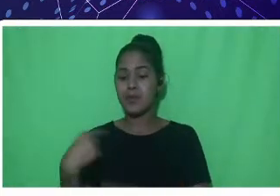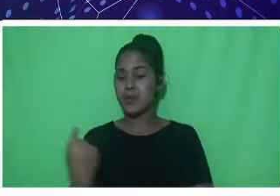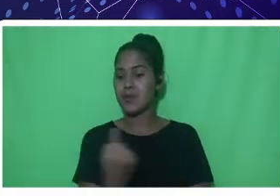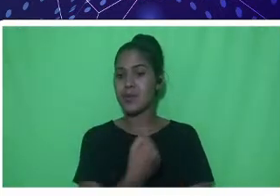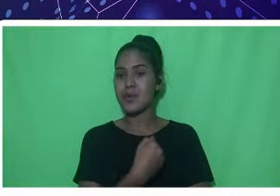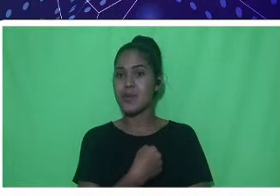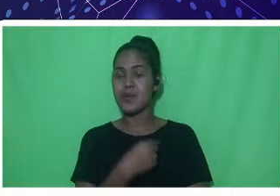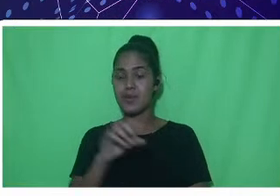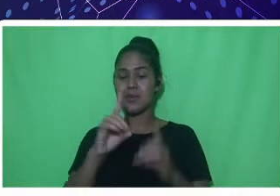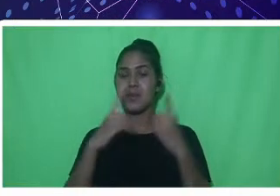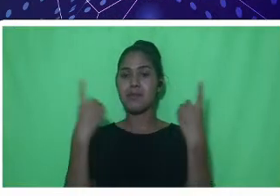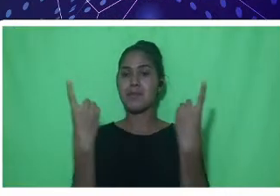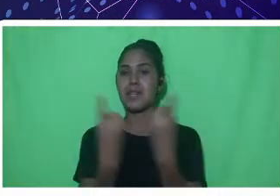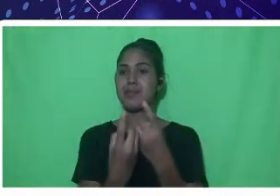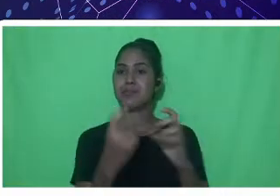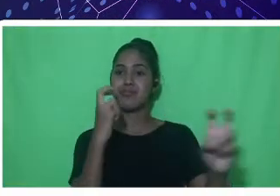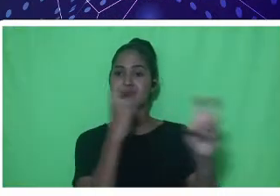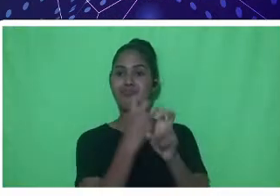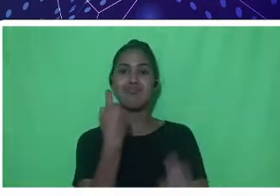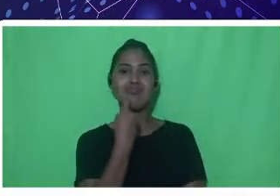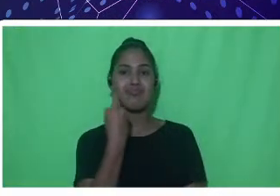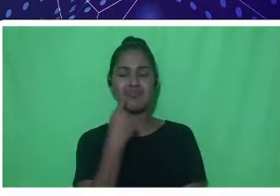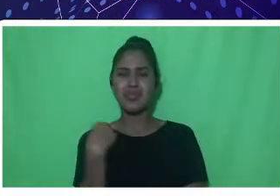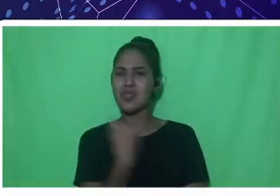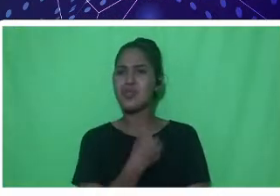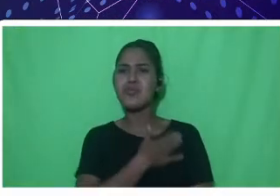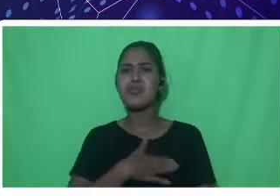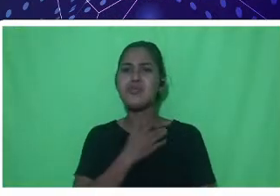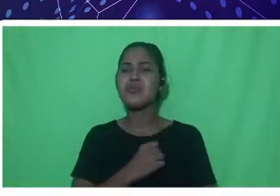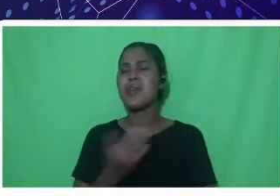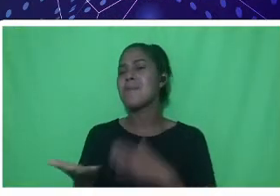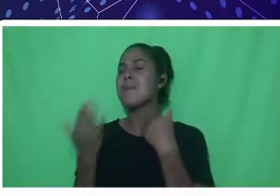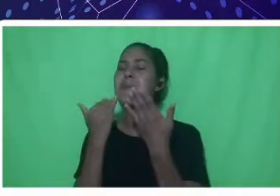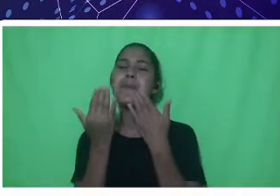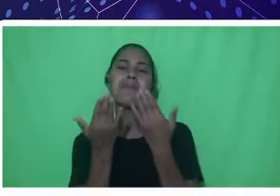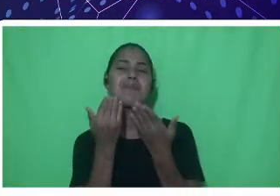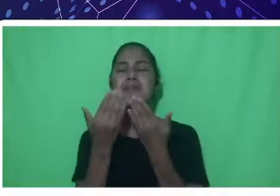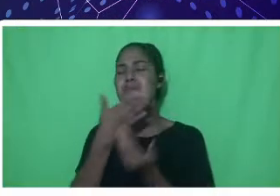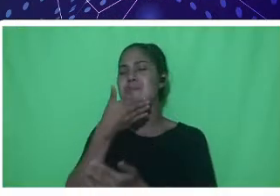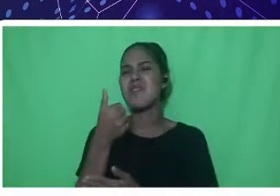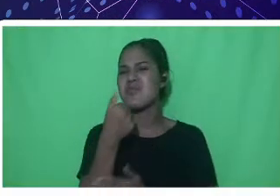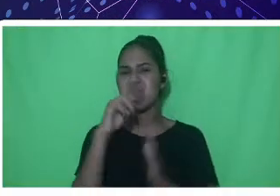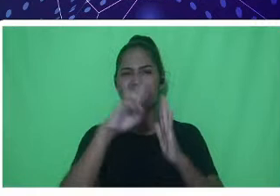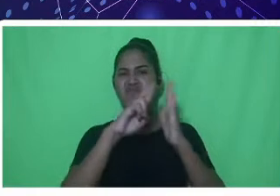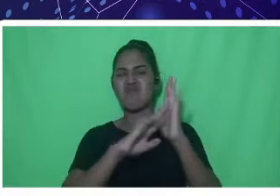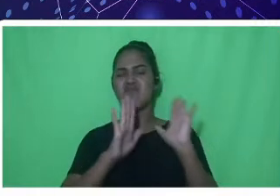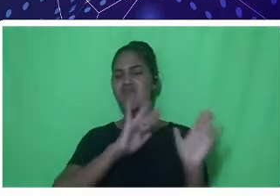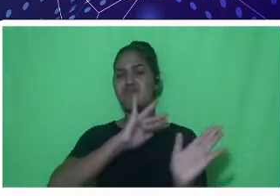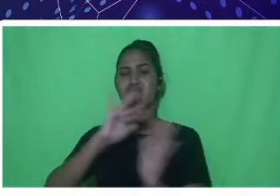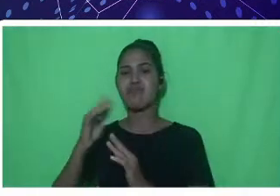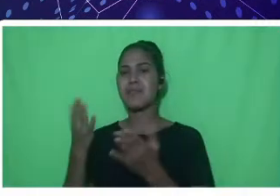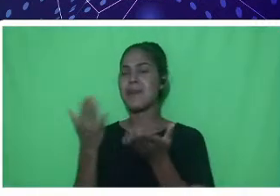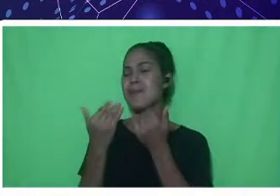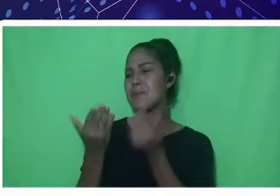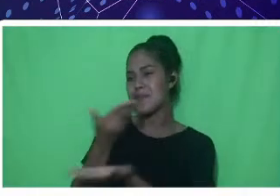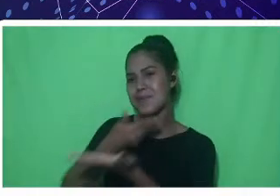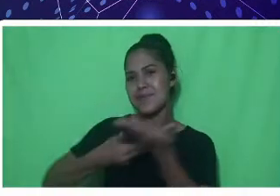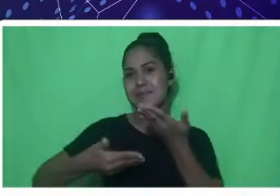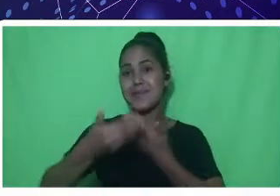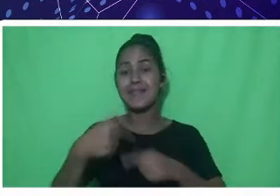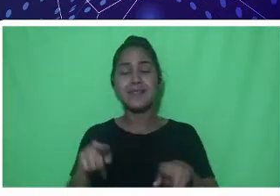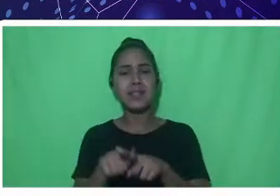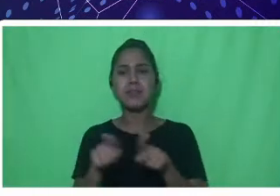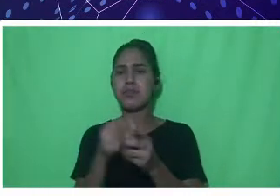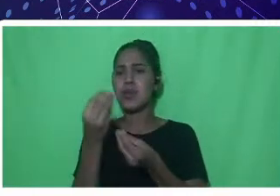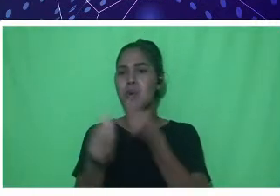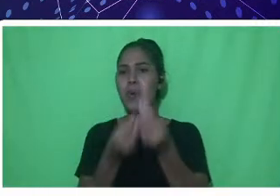Pesca gostamos de algo mais descontraído, assim como os profissionais das ciências agrárias costumam